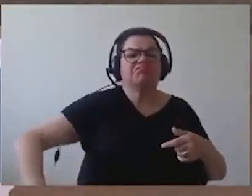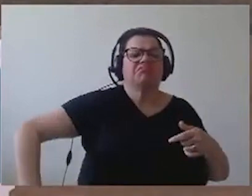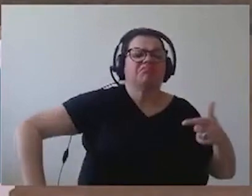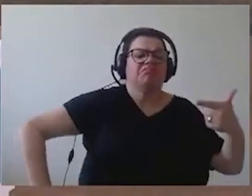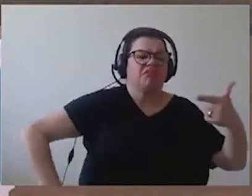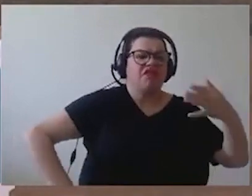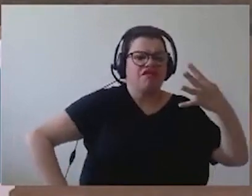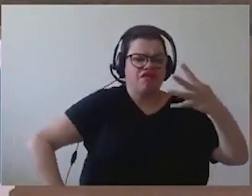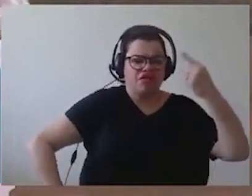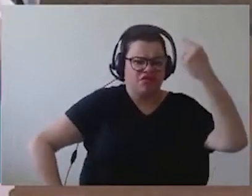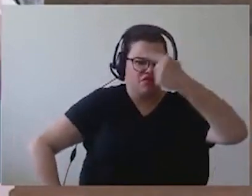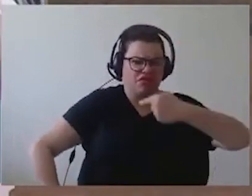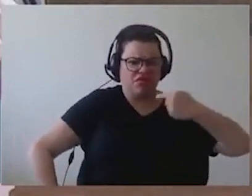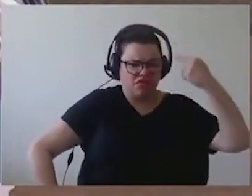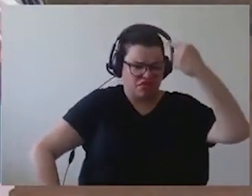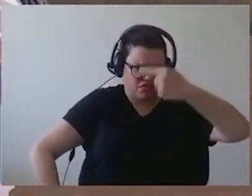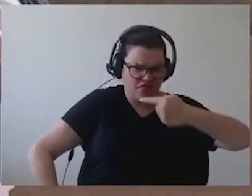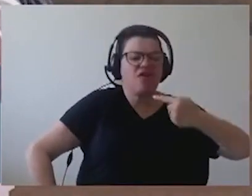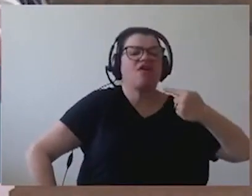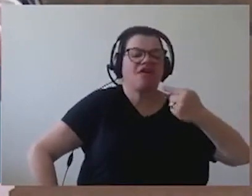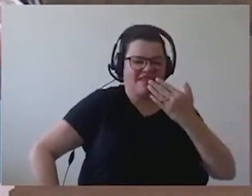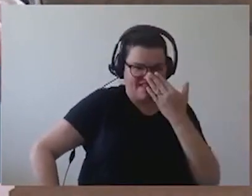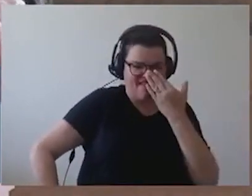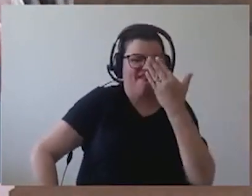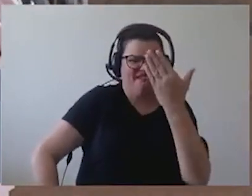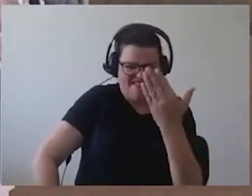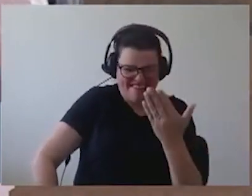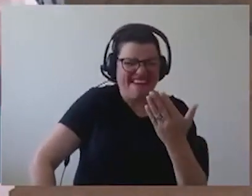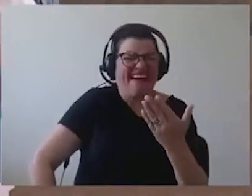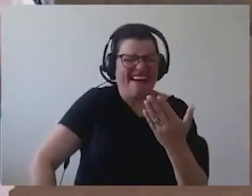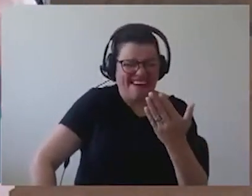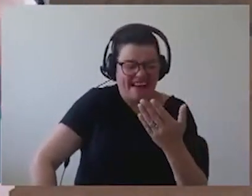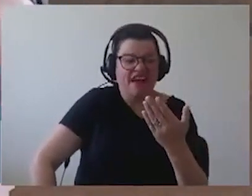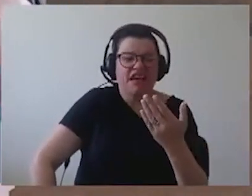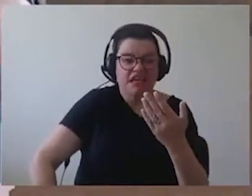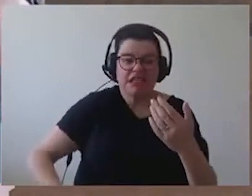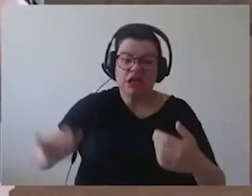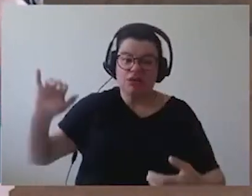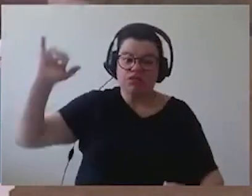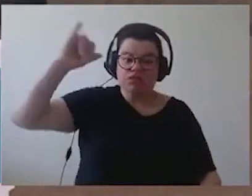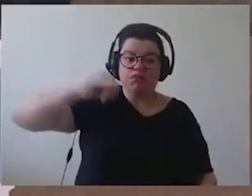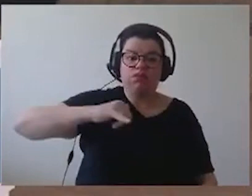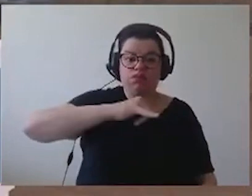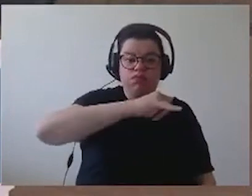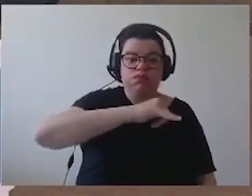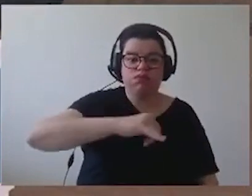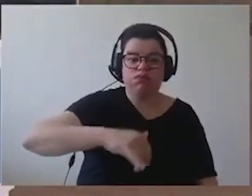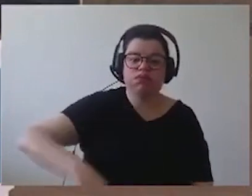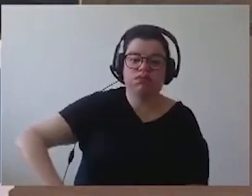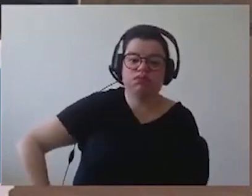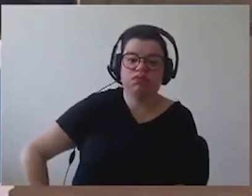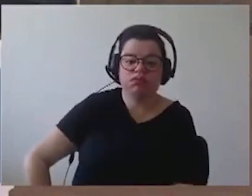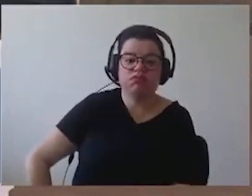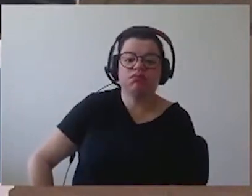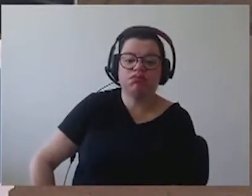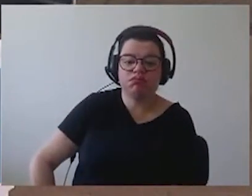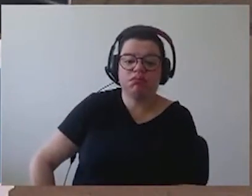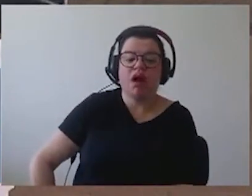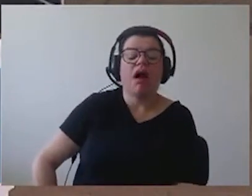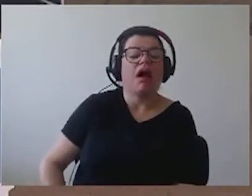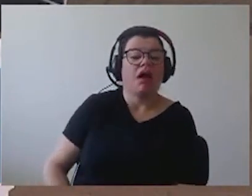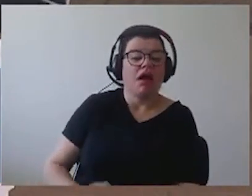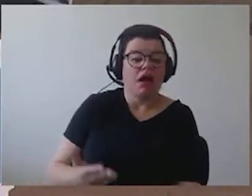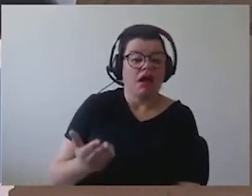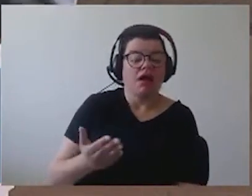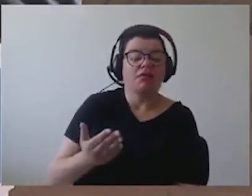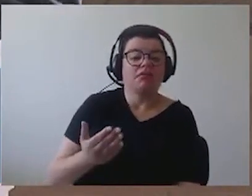da rua 24 horas. Então, é um serviço... Tinha vários pontos. Tinha vários pontos. Tinha vários pontos. Então, é um serviço extremamente